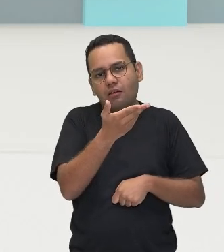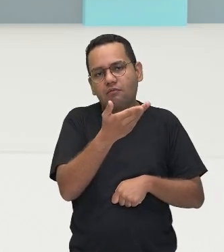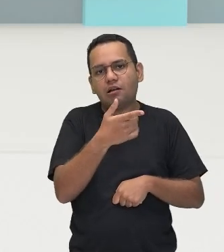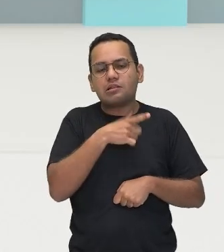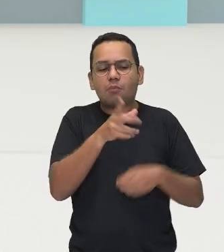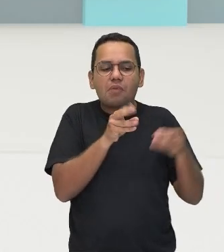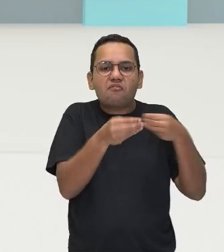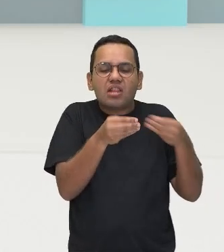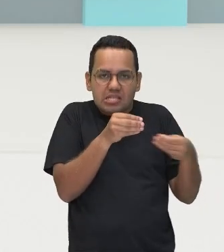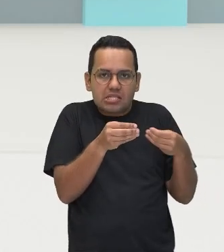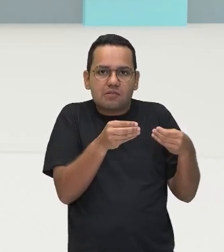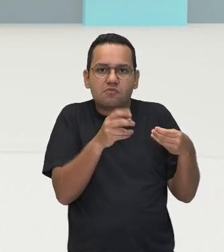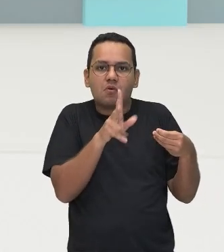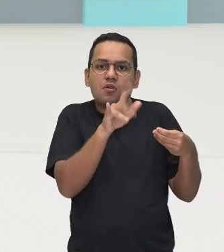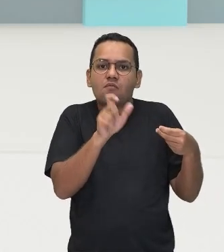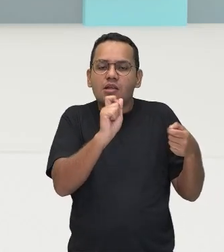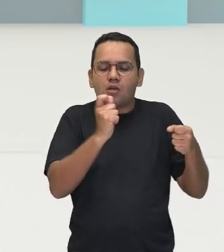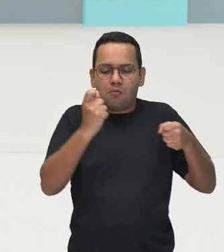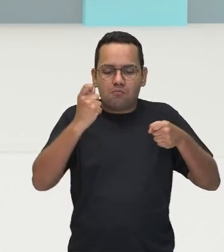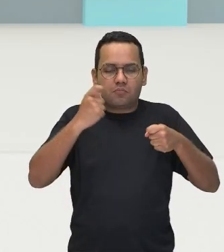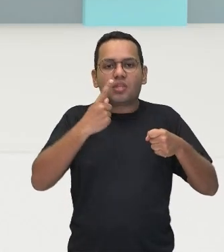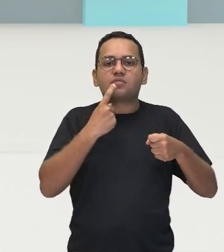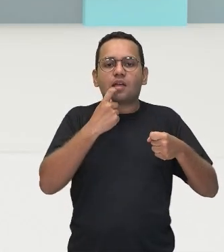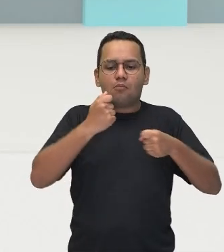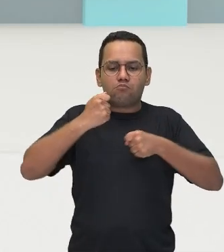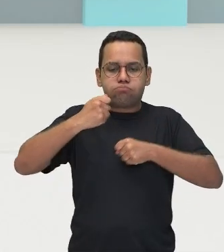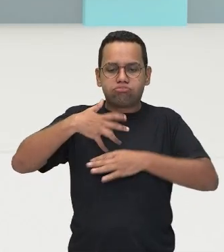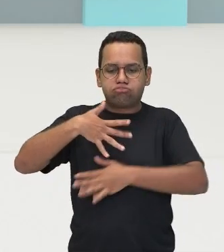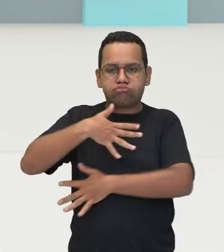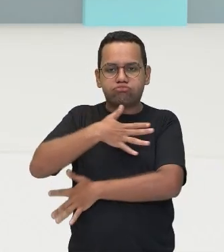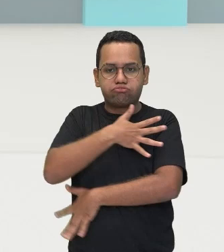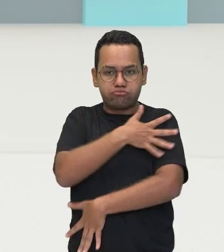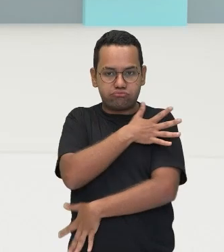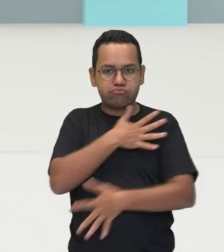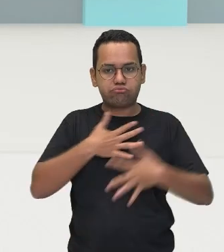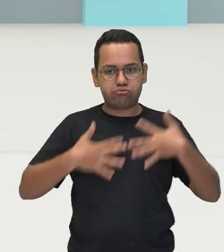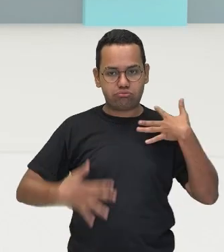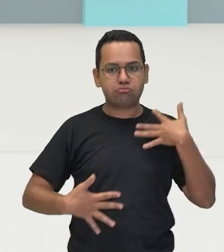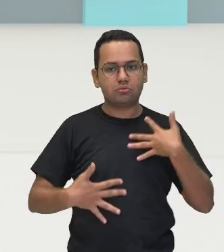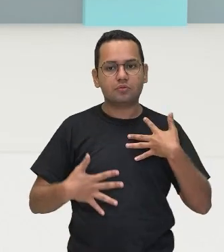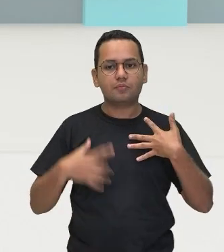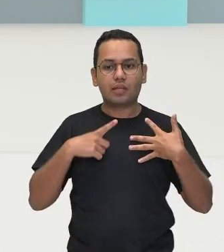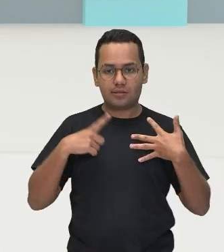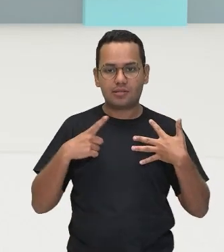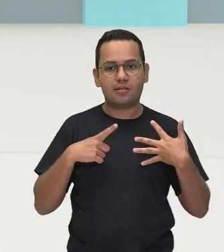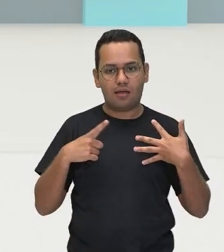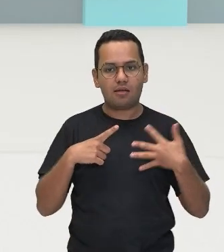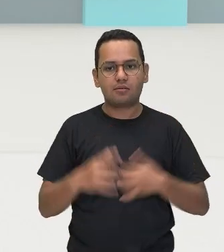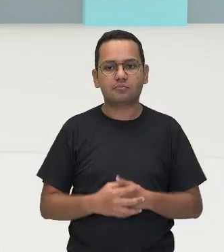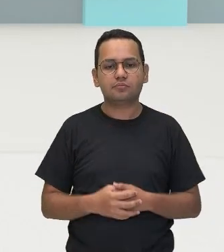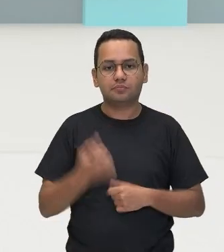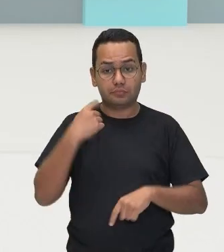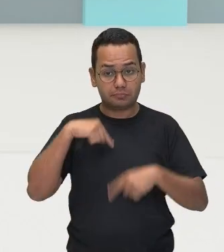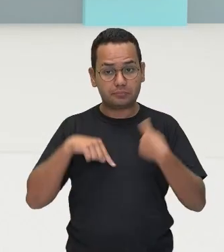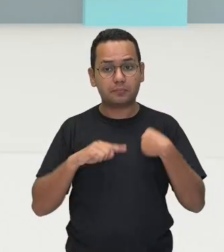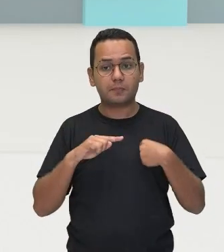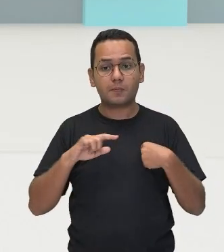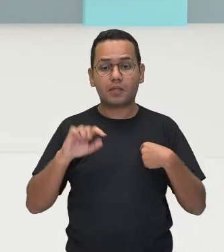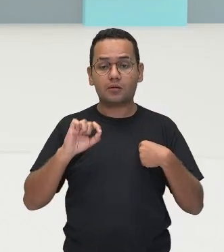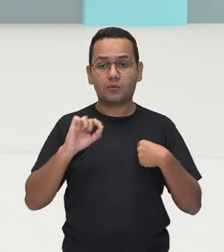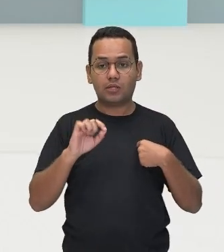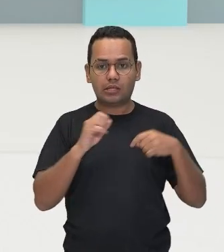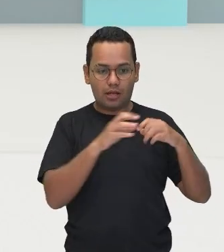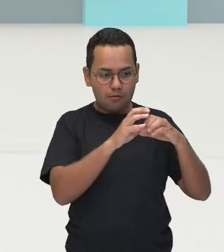jogar o sangue para todo o corpo. Então, tem que ter uma saída, tem que ter o quê? Uma estrutura mais forte para